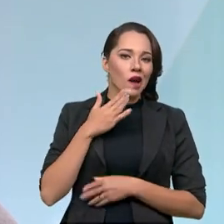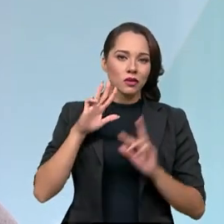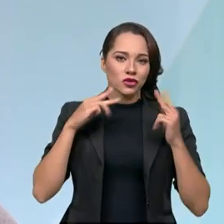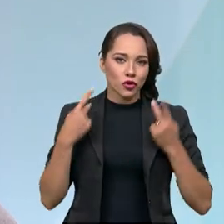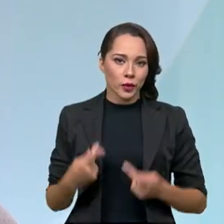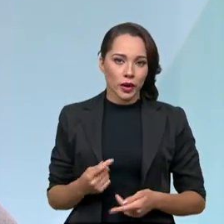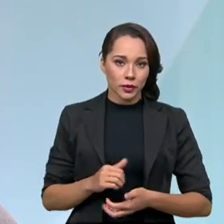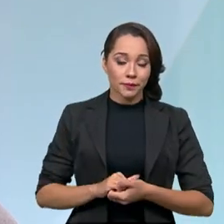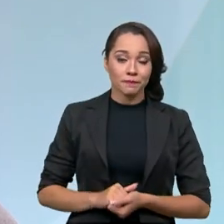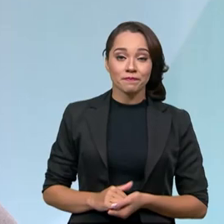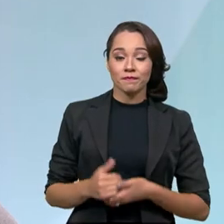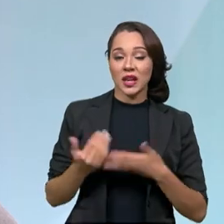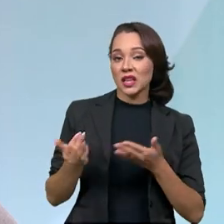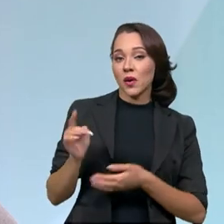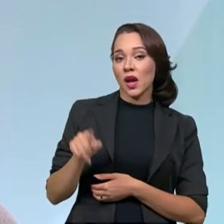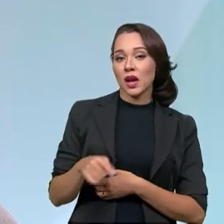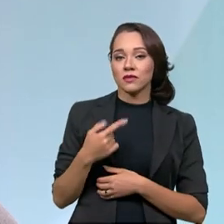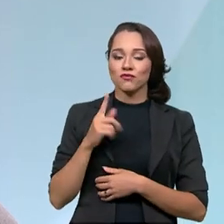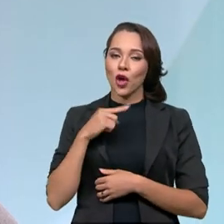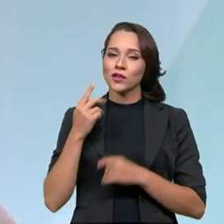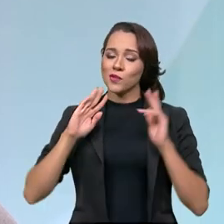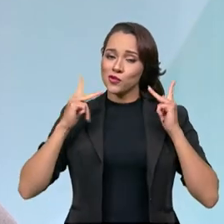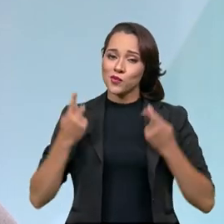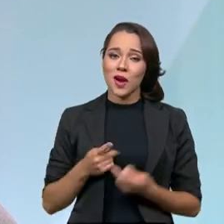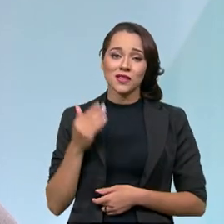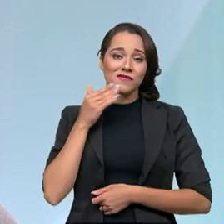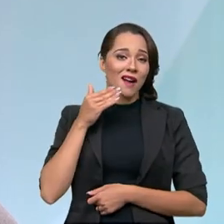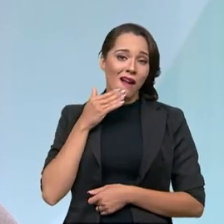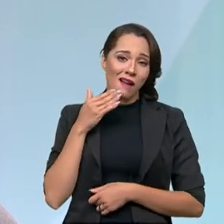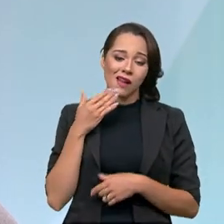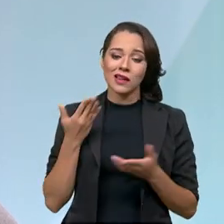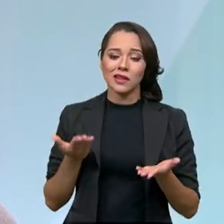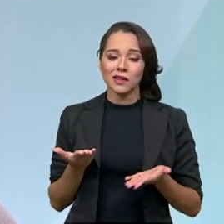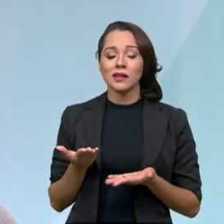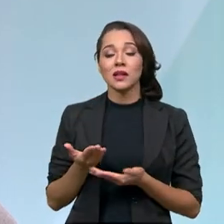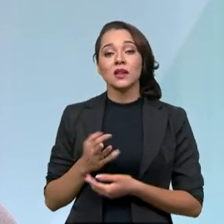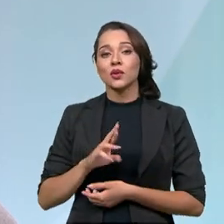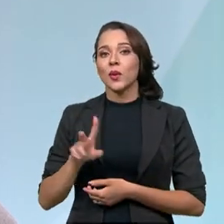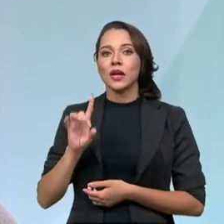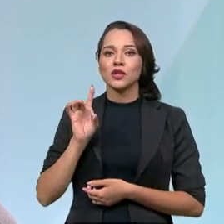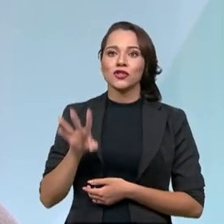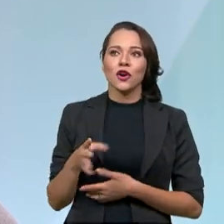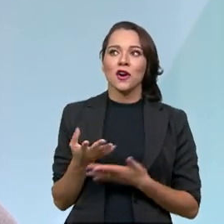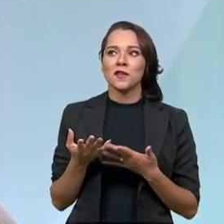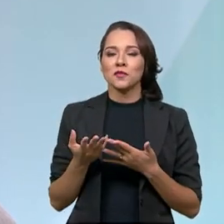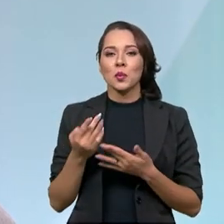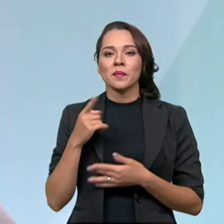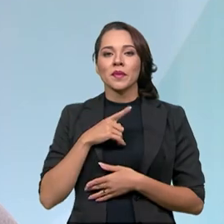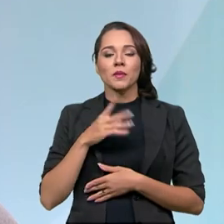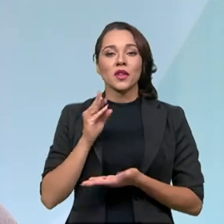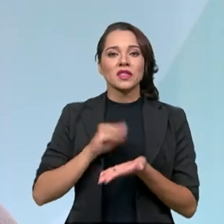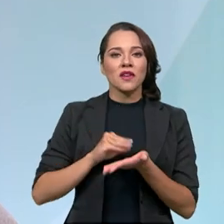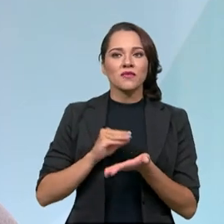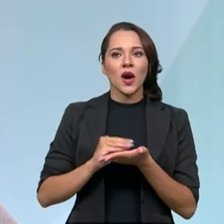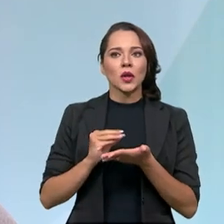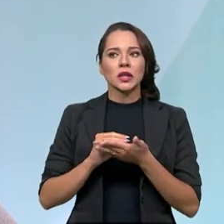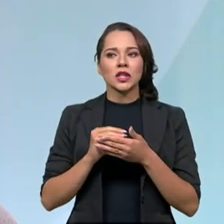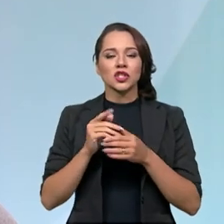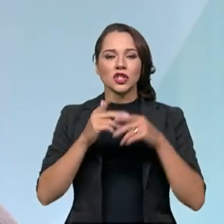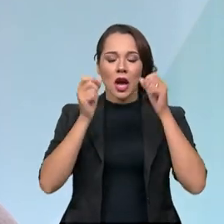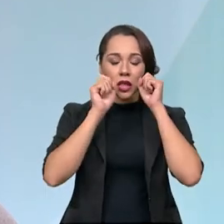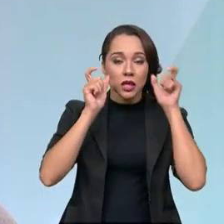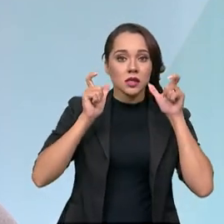humana. Então, somos humanos, falhamos. Não só a questão da falta de perícia, da